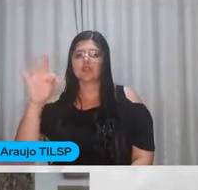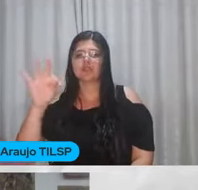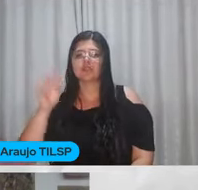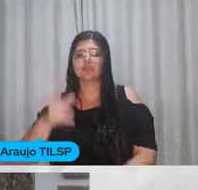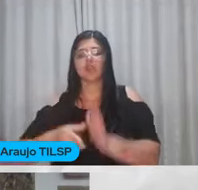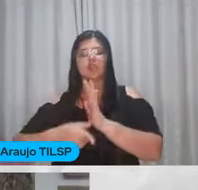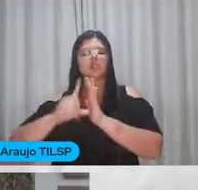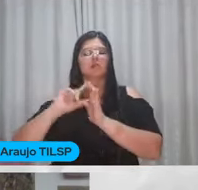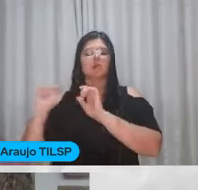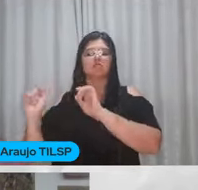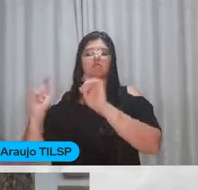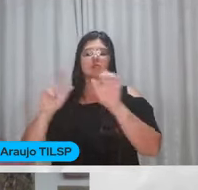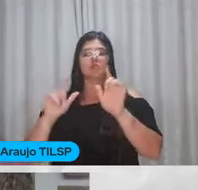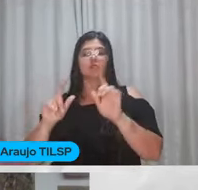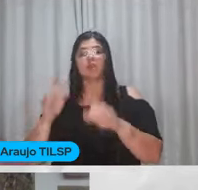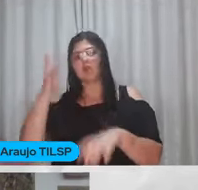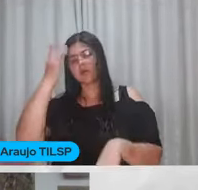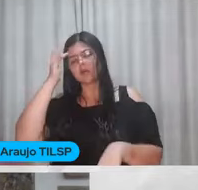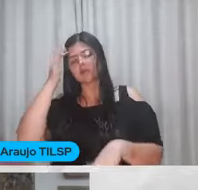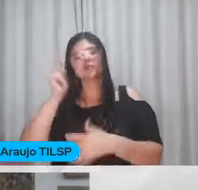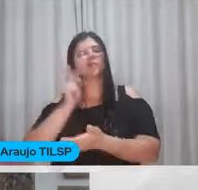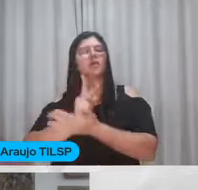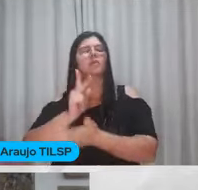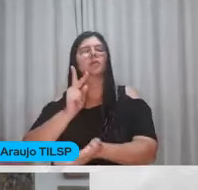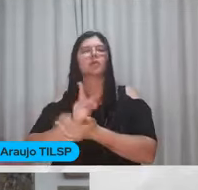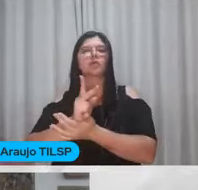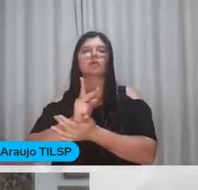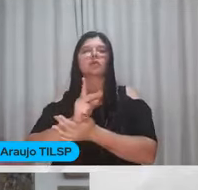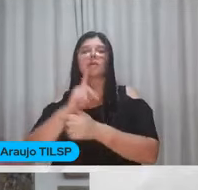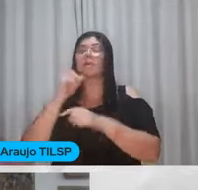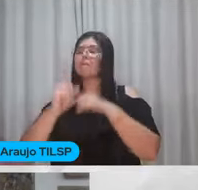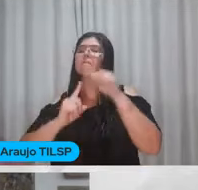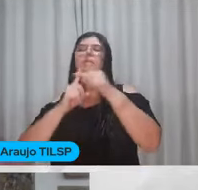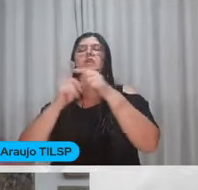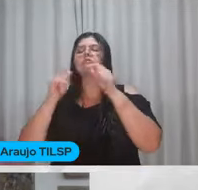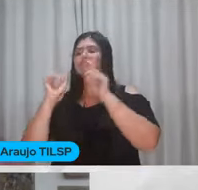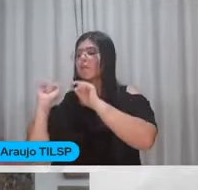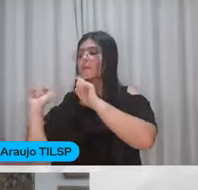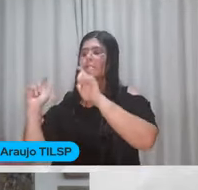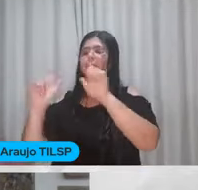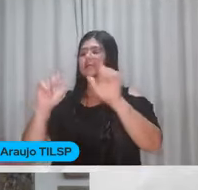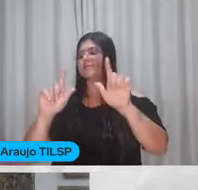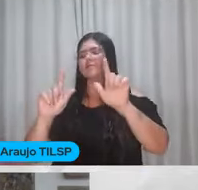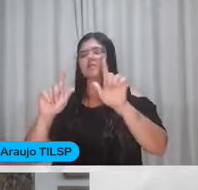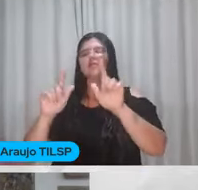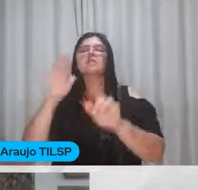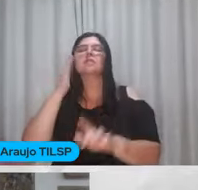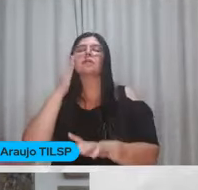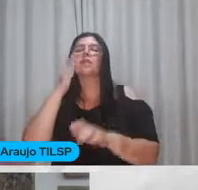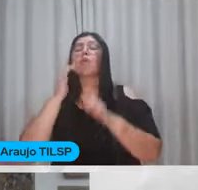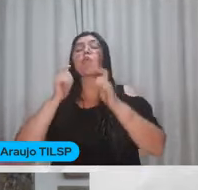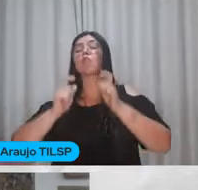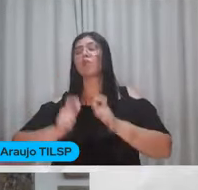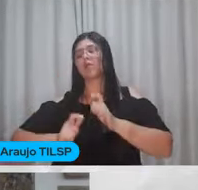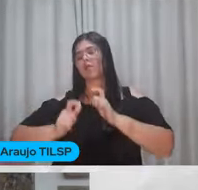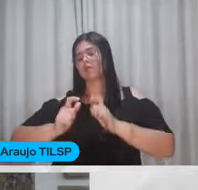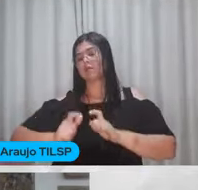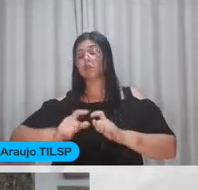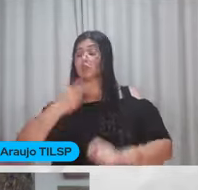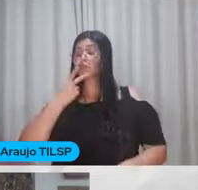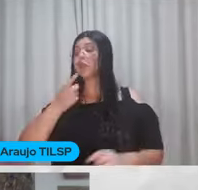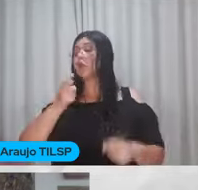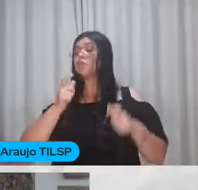Já antecipa Porque eu acho Sempre importante Mais do que uma apresentação A gente saber De que lugar Nós